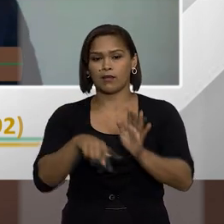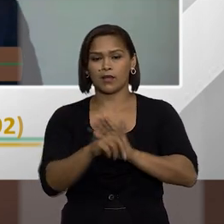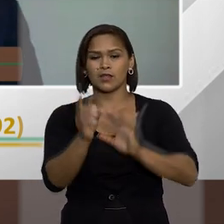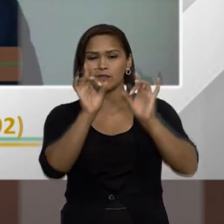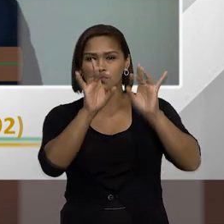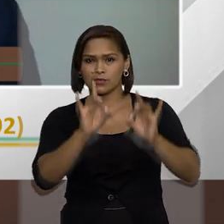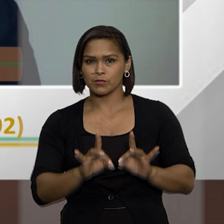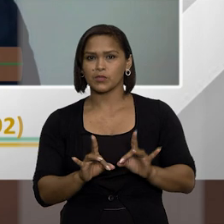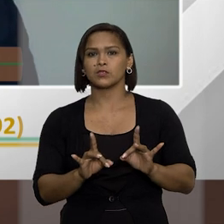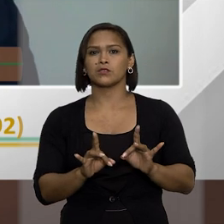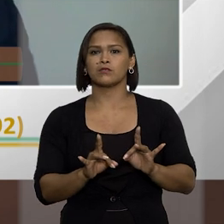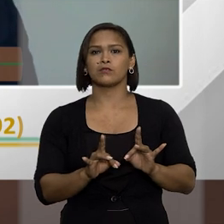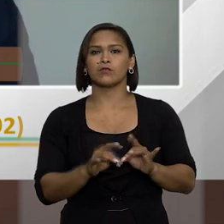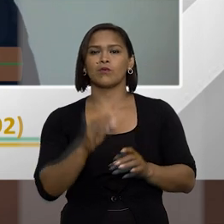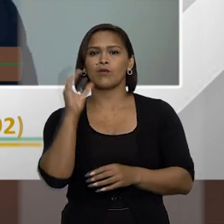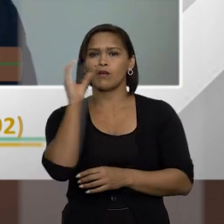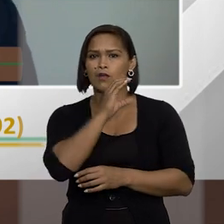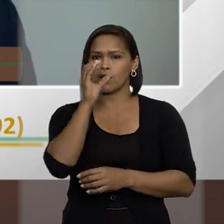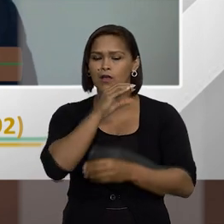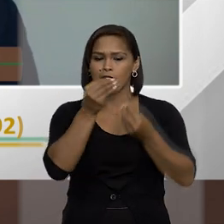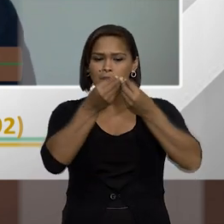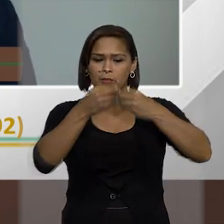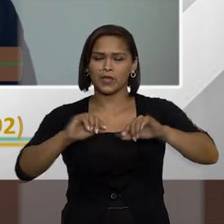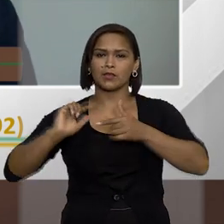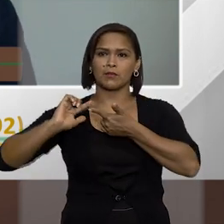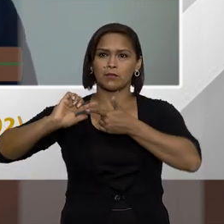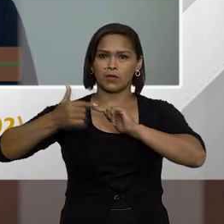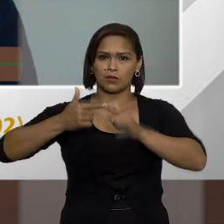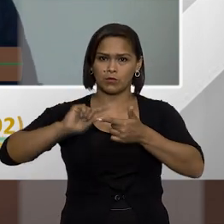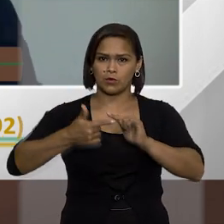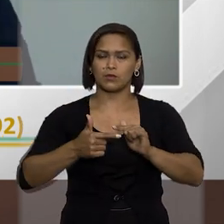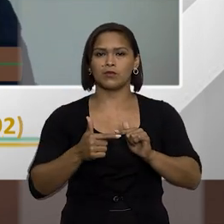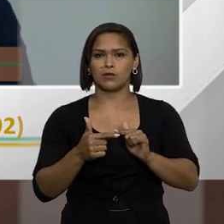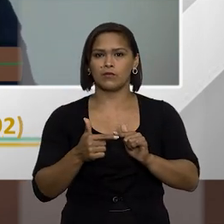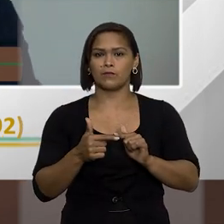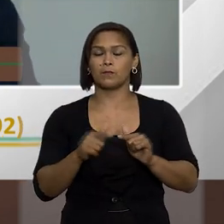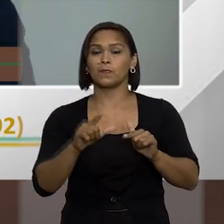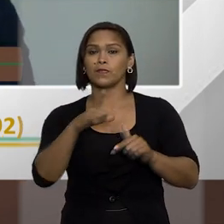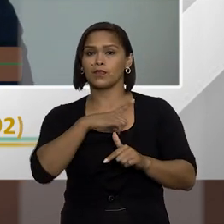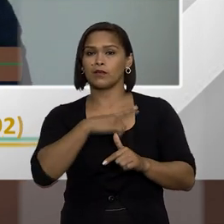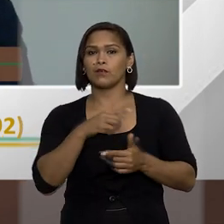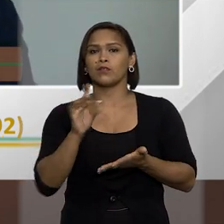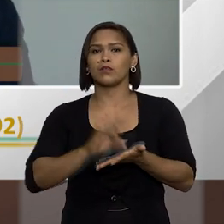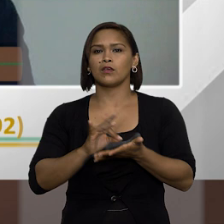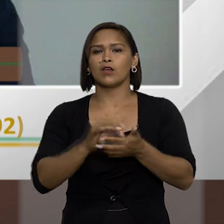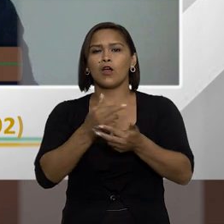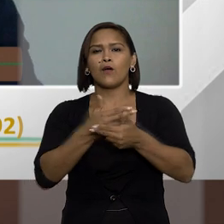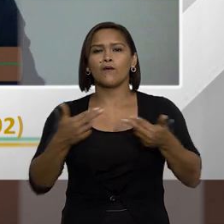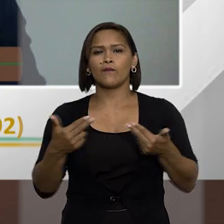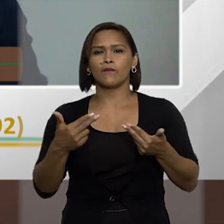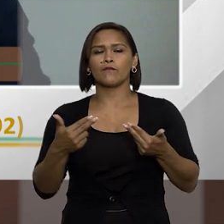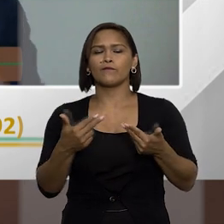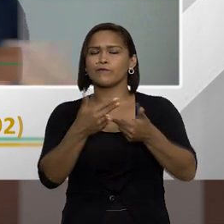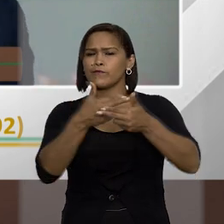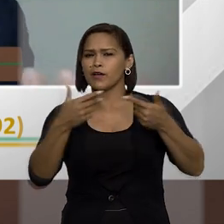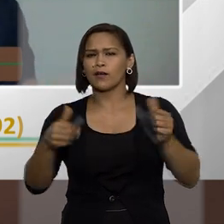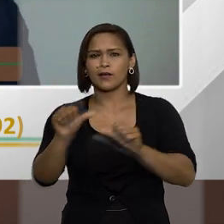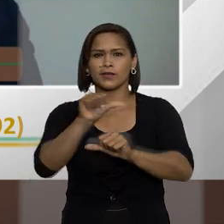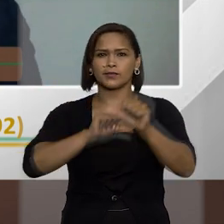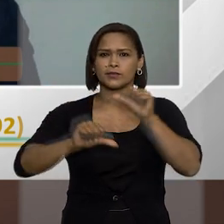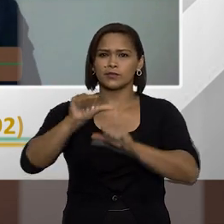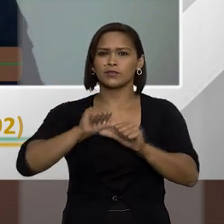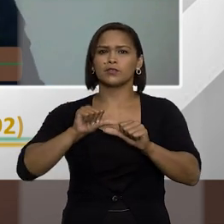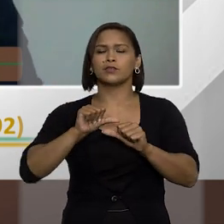esse tipo específico a efetiva perda patrimonial, né, então existem realmente, são várias